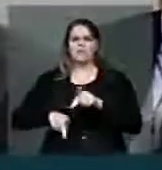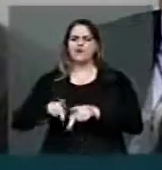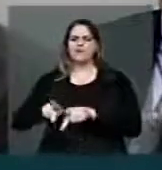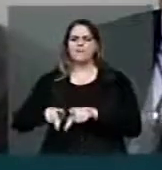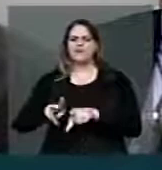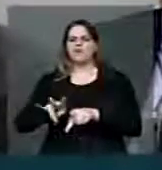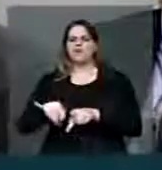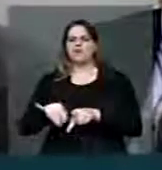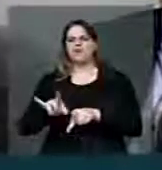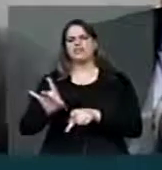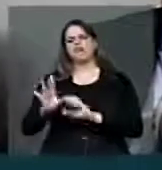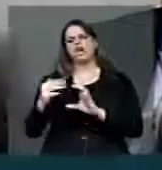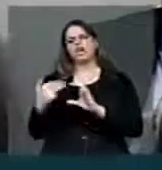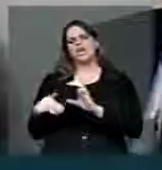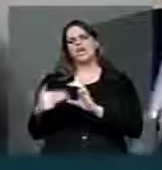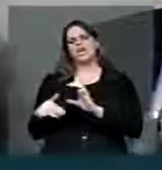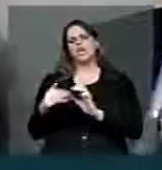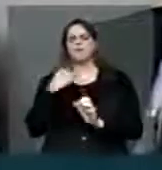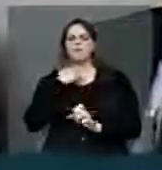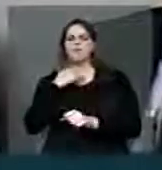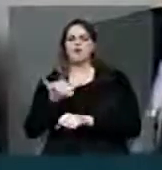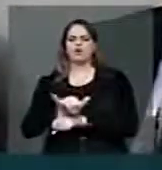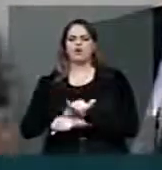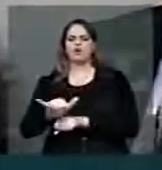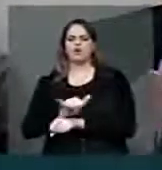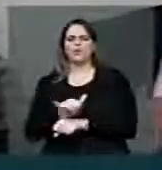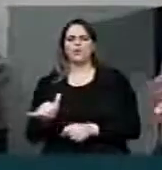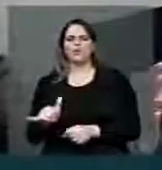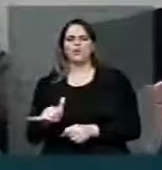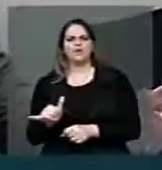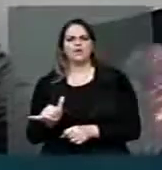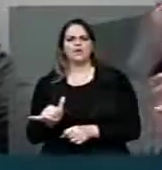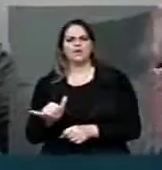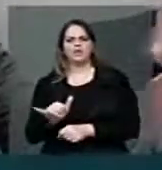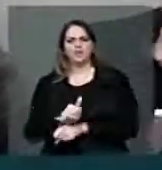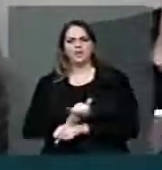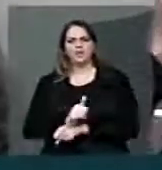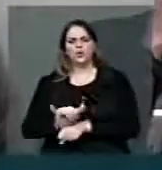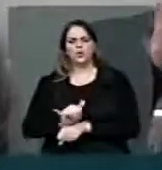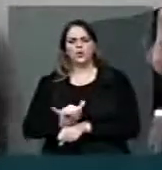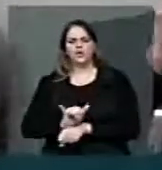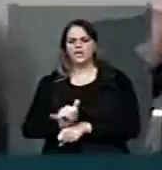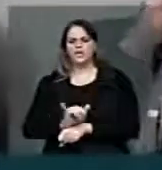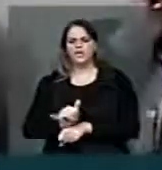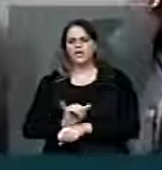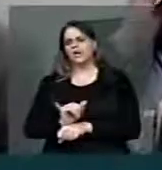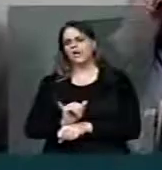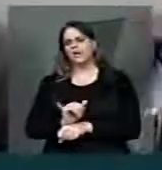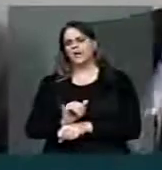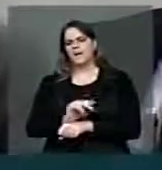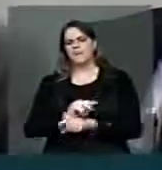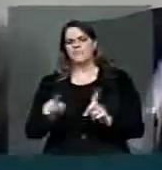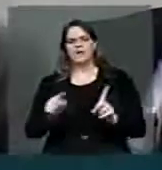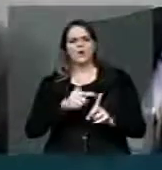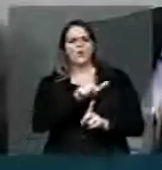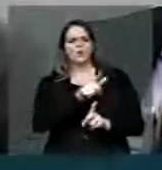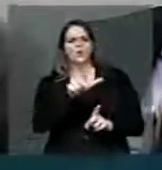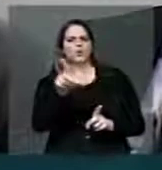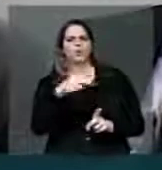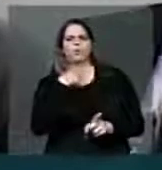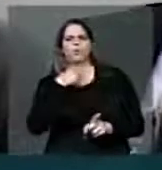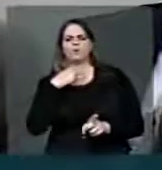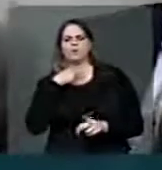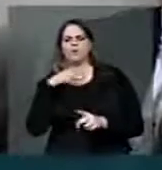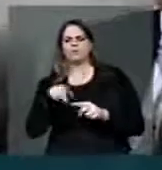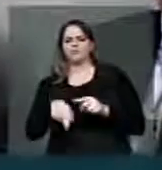-mail, mas não ao YouTube? Que o povão tem direito ao YouTube e ao e-mail, mas não acessar um outro conteúdo? Mas